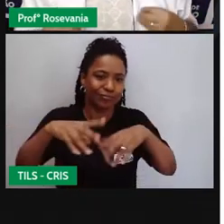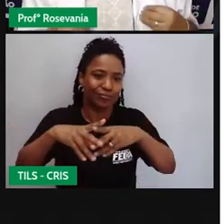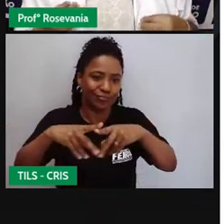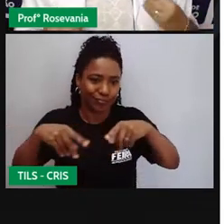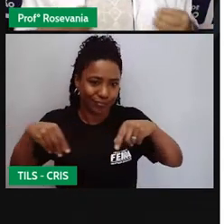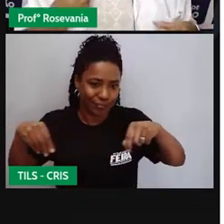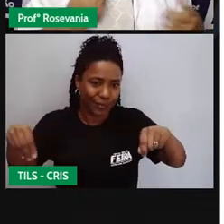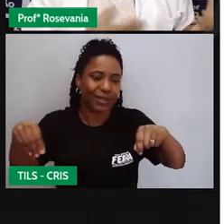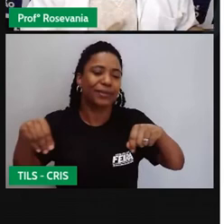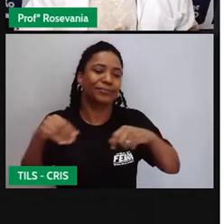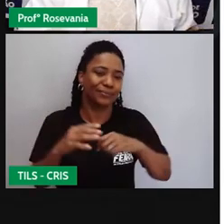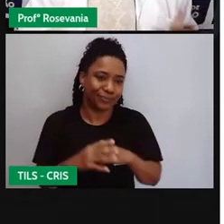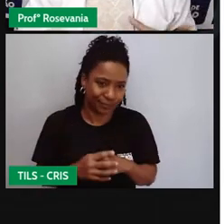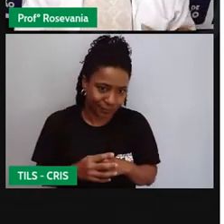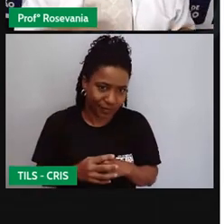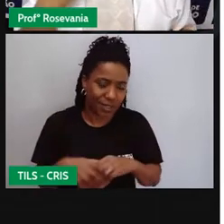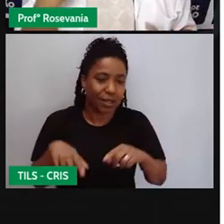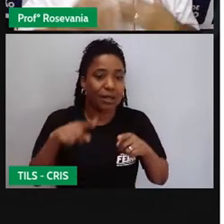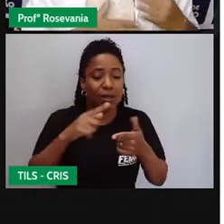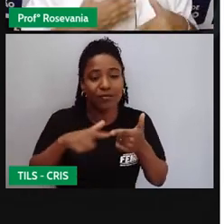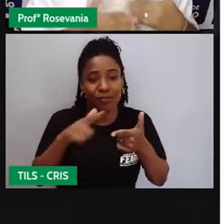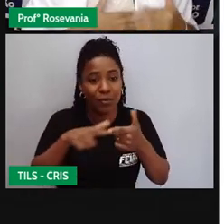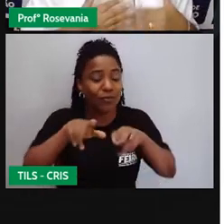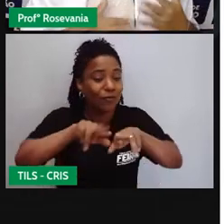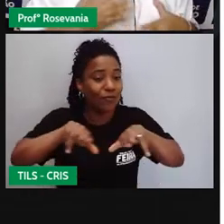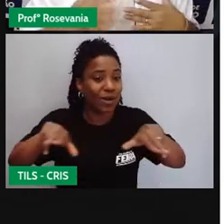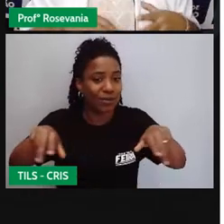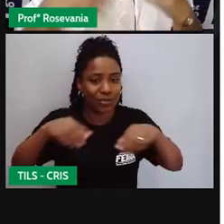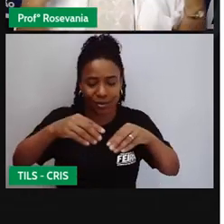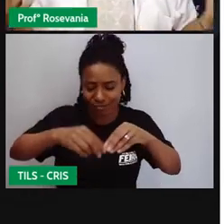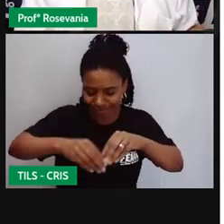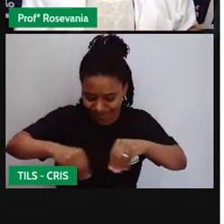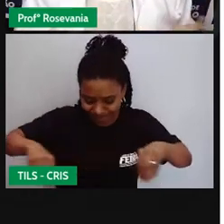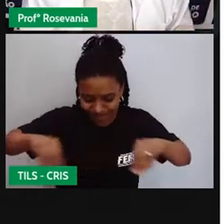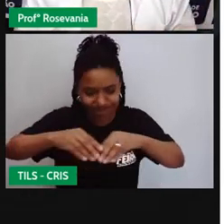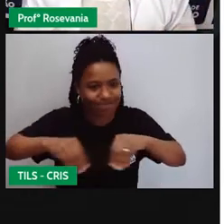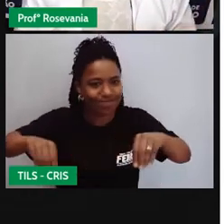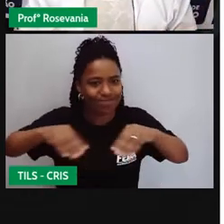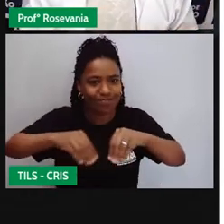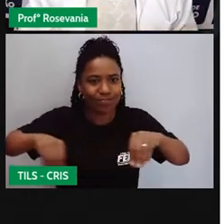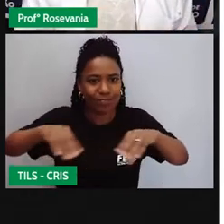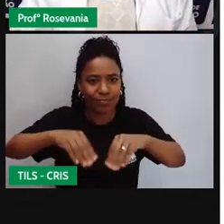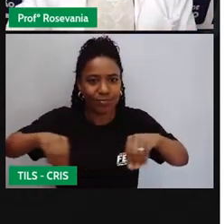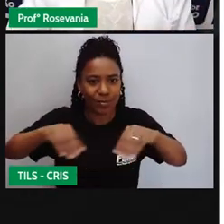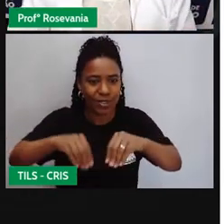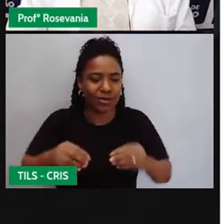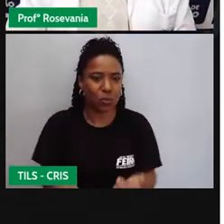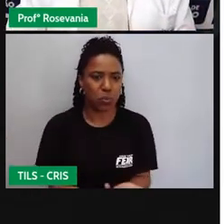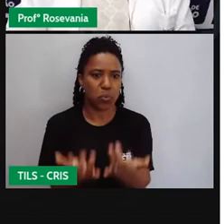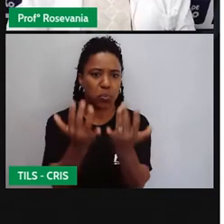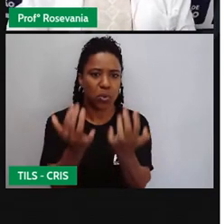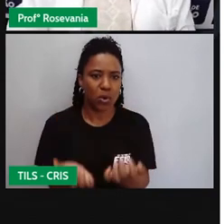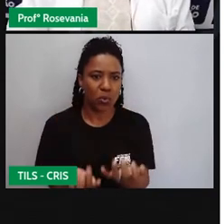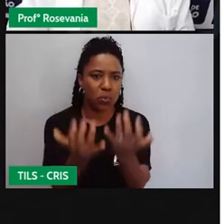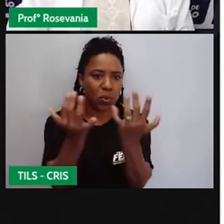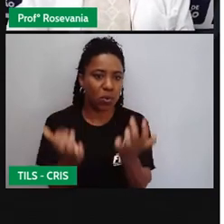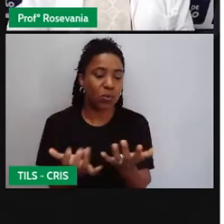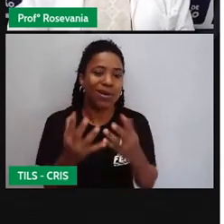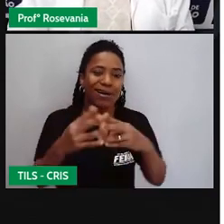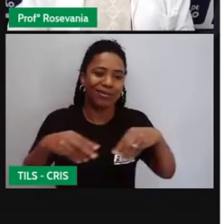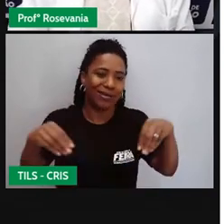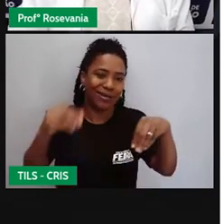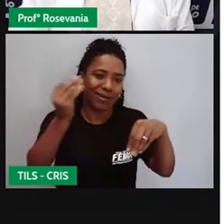de adicionar coisas nesse solo, uma vez que ele só fica o tempo todo tirando os mesmos tipos de nutrientes. Então, a gente,